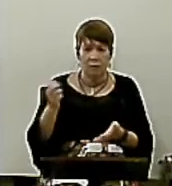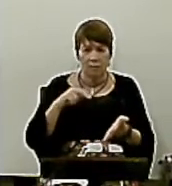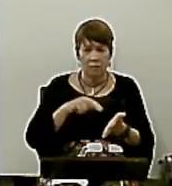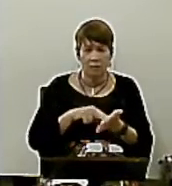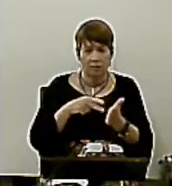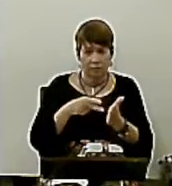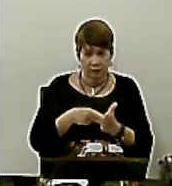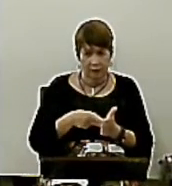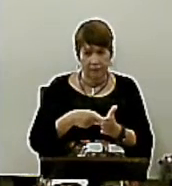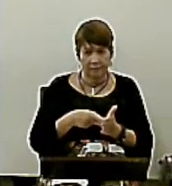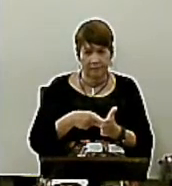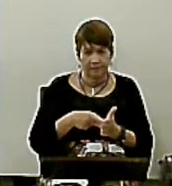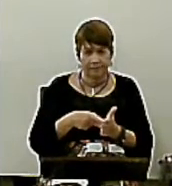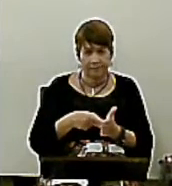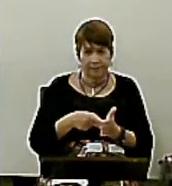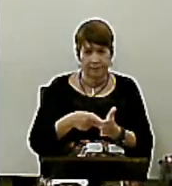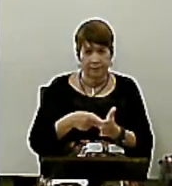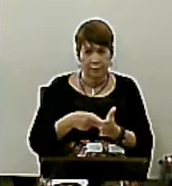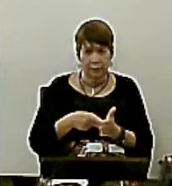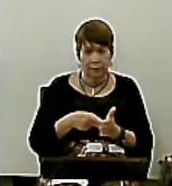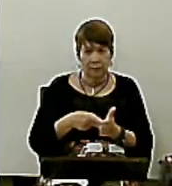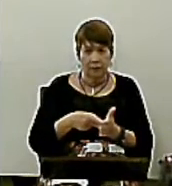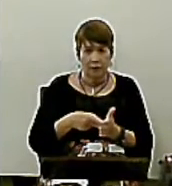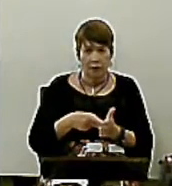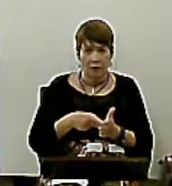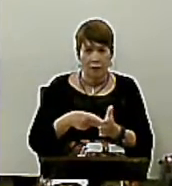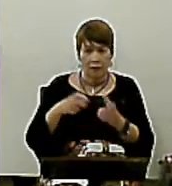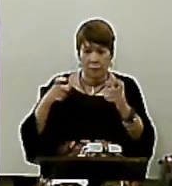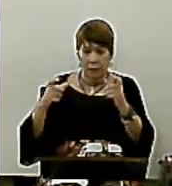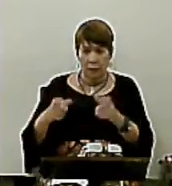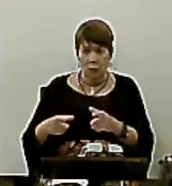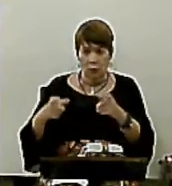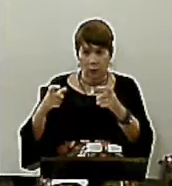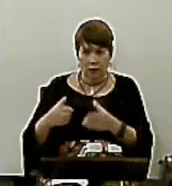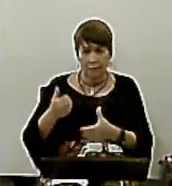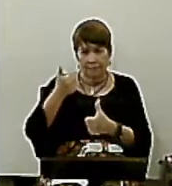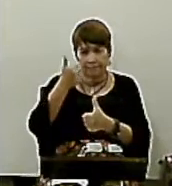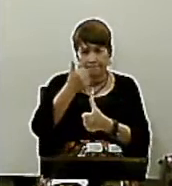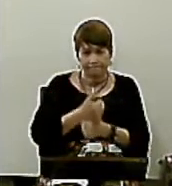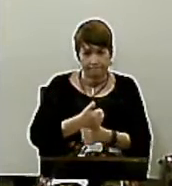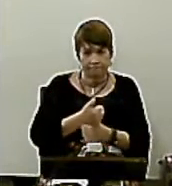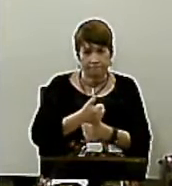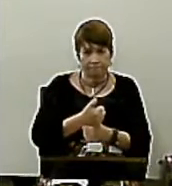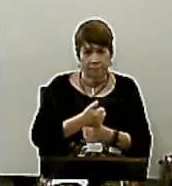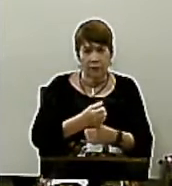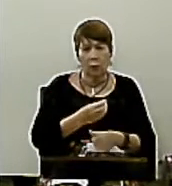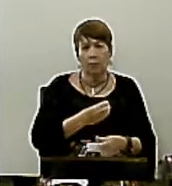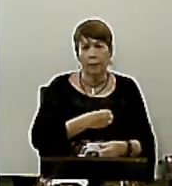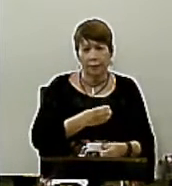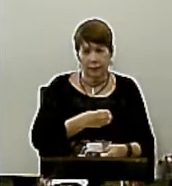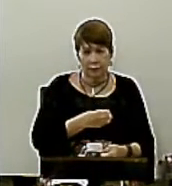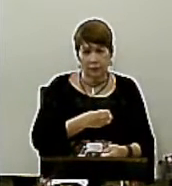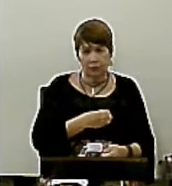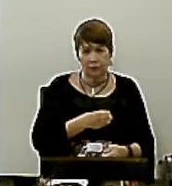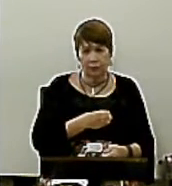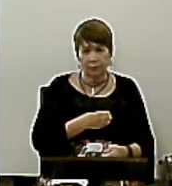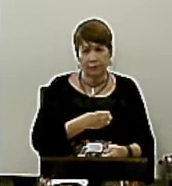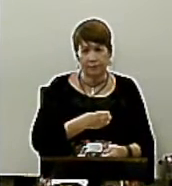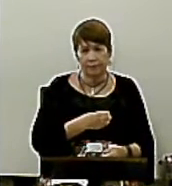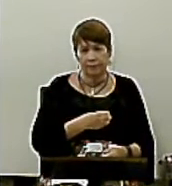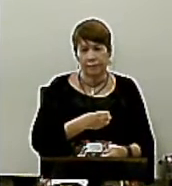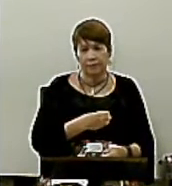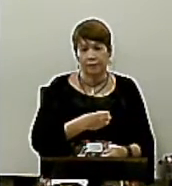vontade Pecadora E pecaminosa Quem dá rédeas Soltas Quem solta As